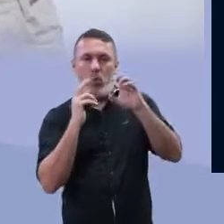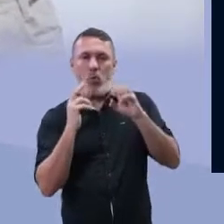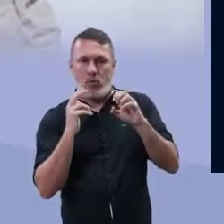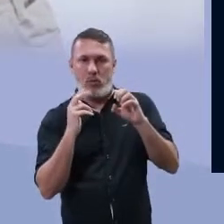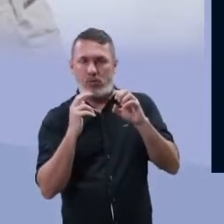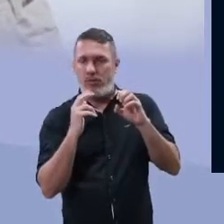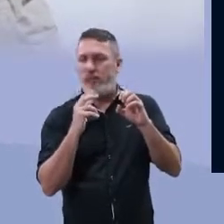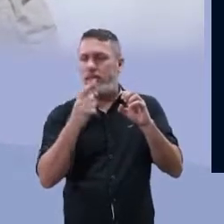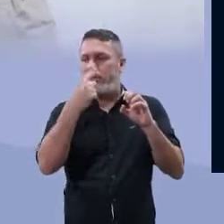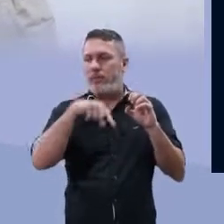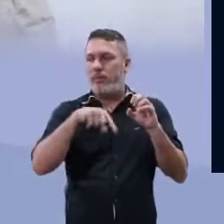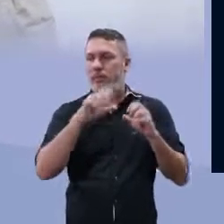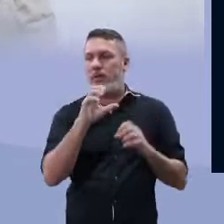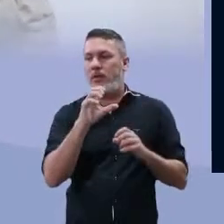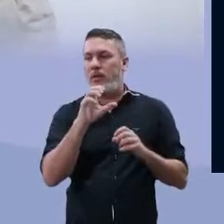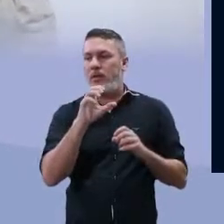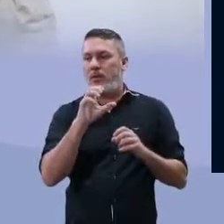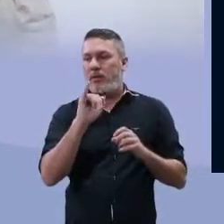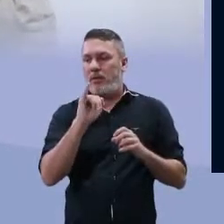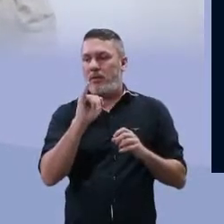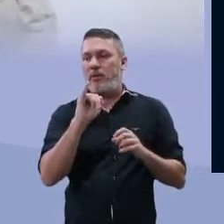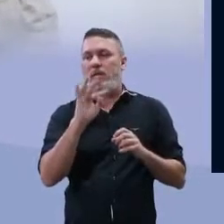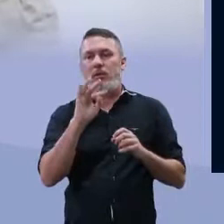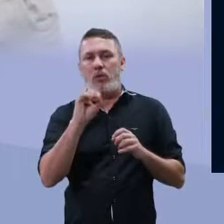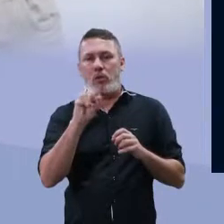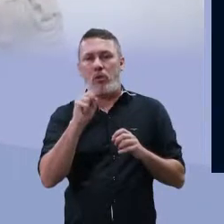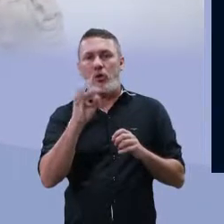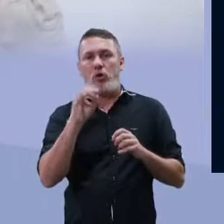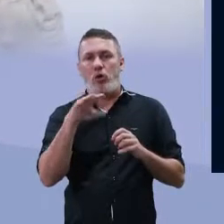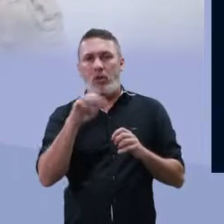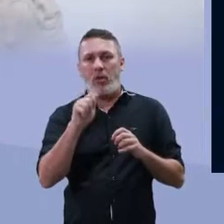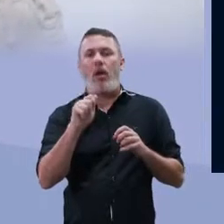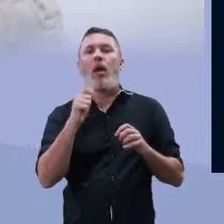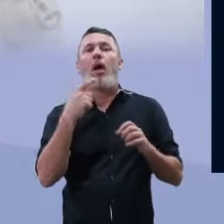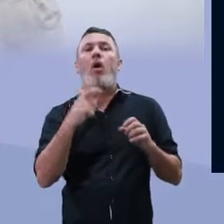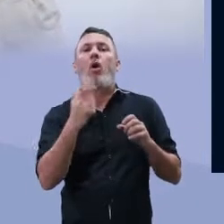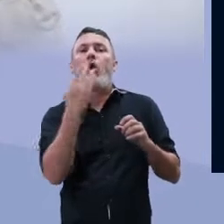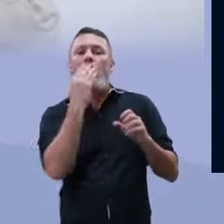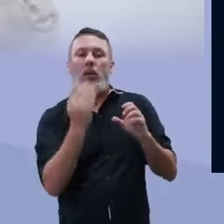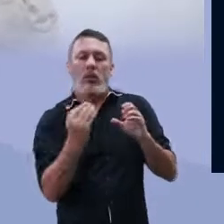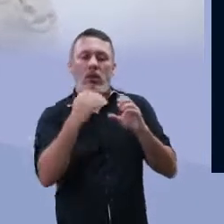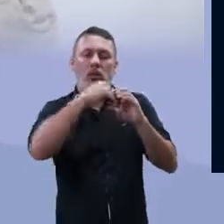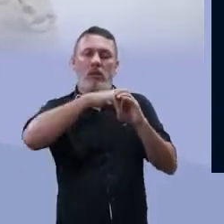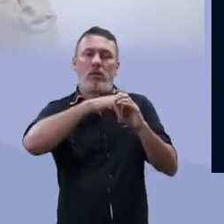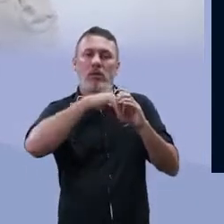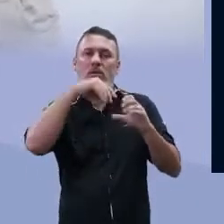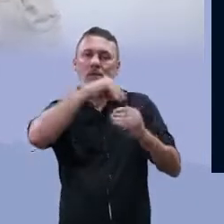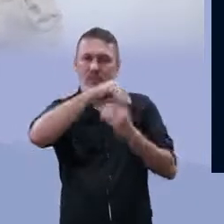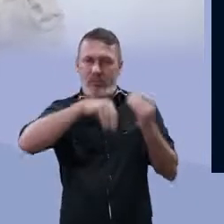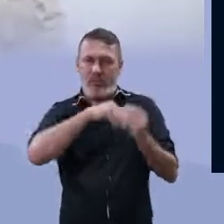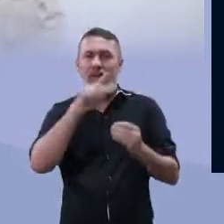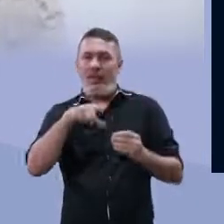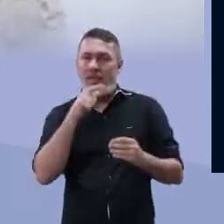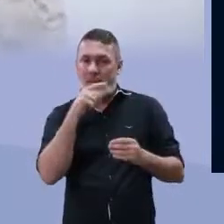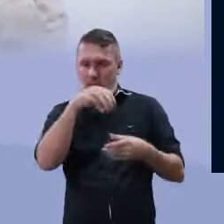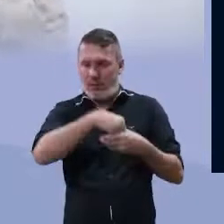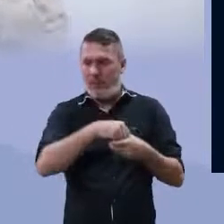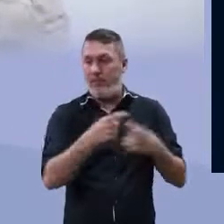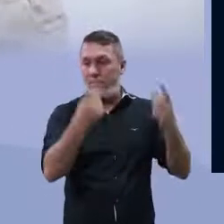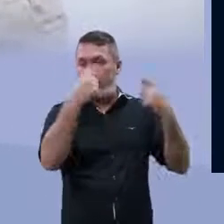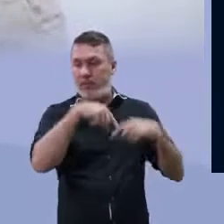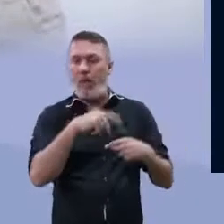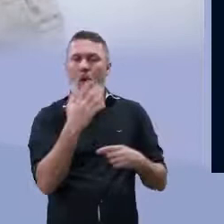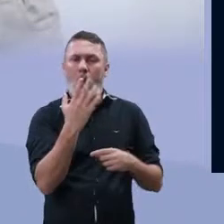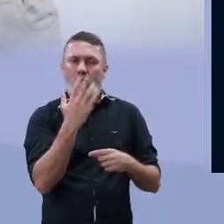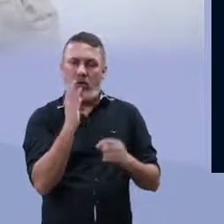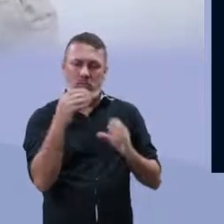citóstoma é a boca dele, é por onde o alimento vai entrar. Isso no caso dos protozoários que são de vida livre, tá? Que se alimentam de